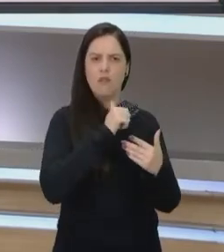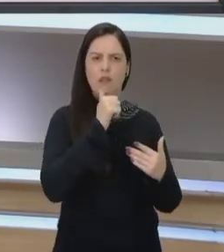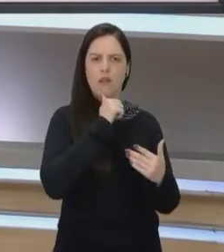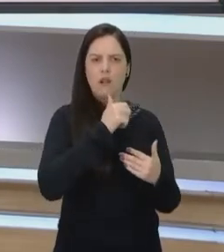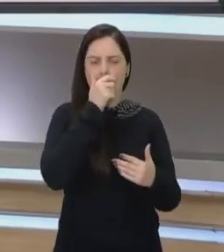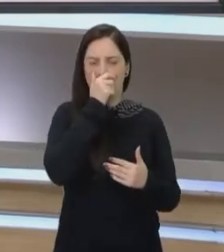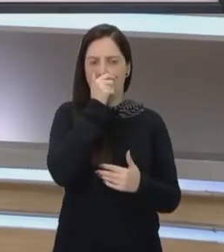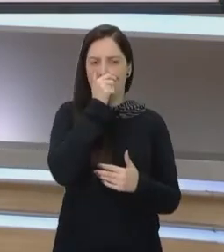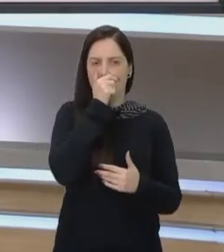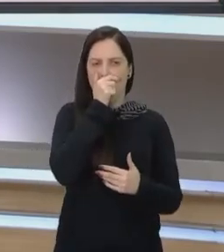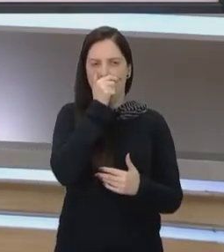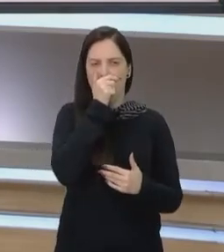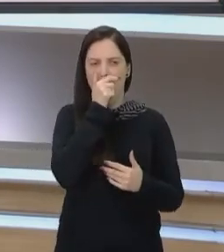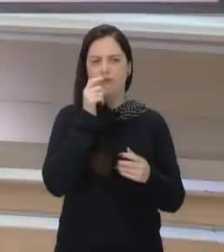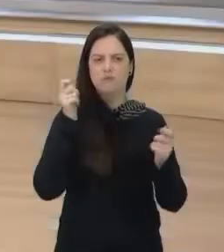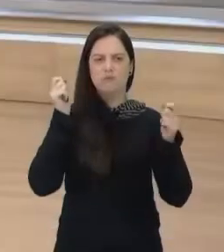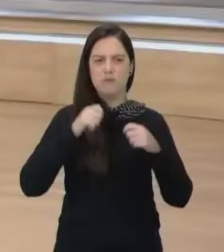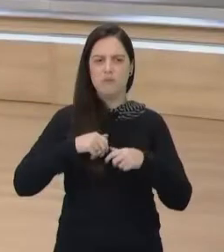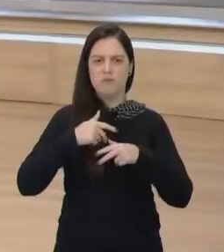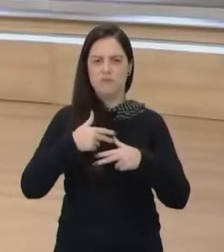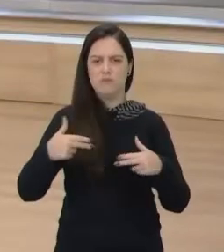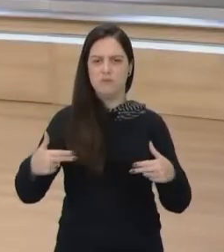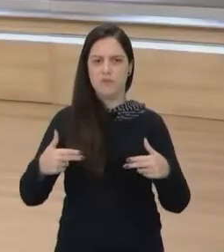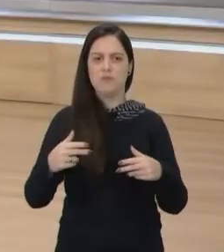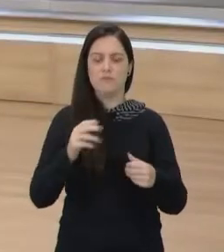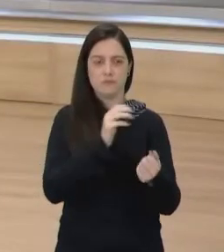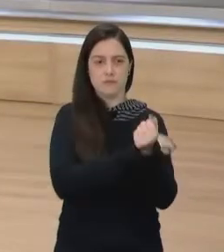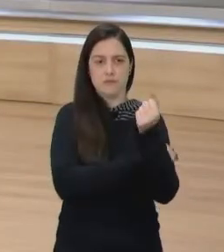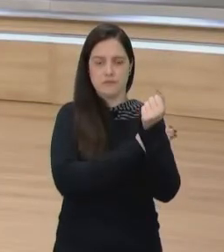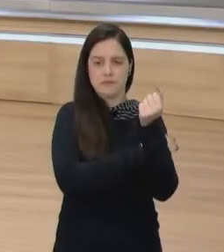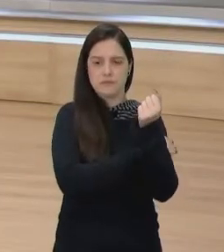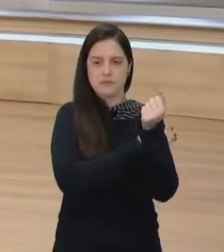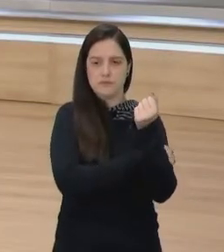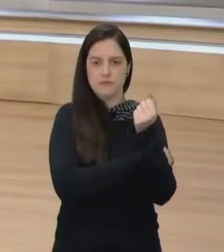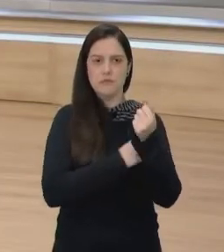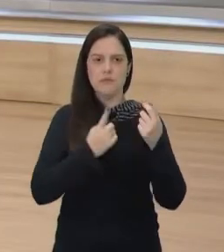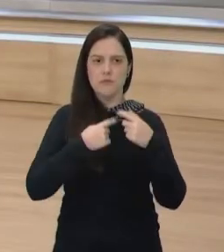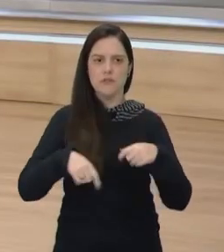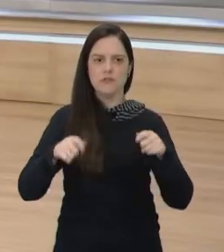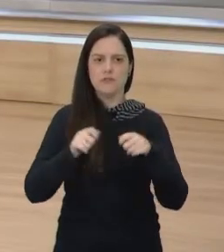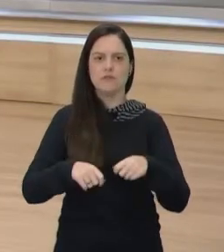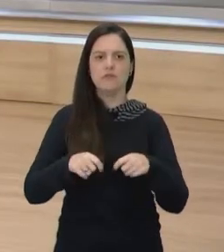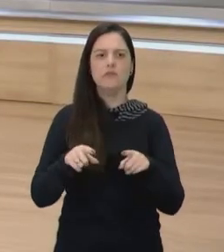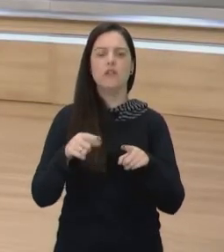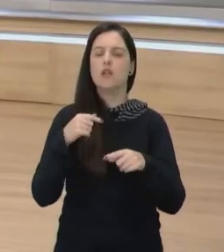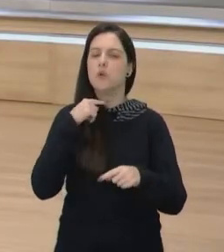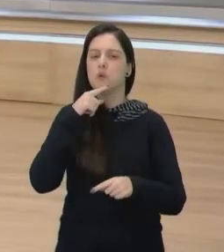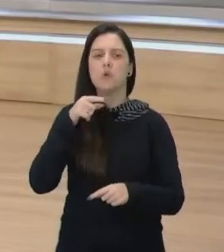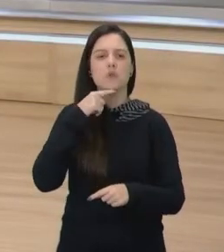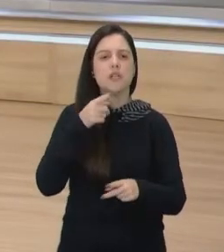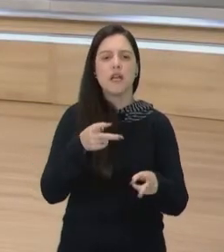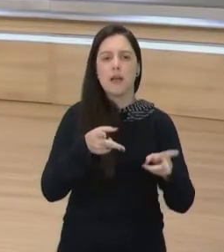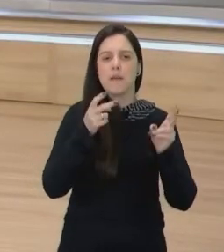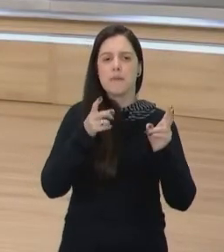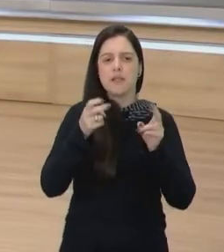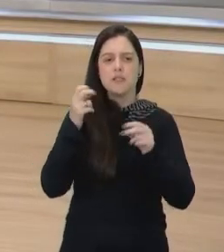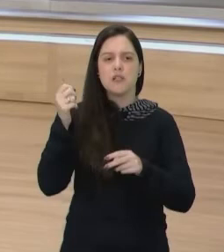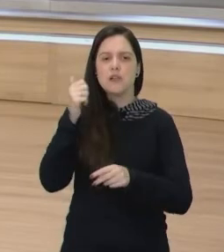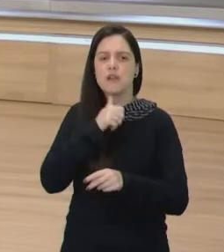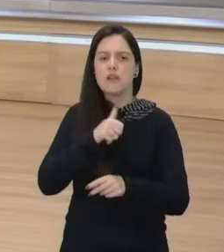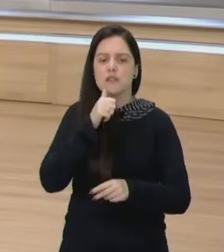que é violento, homem que carrega isso, esse machismo bem intrínseco, ele não consegue perceber uma mulher